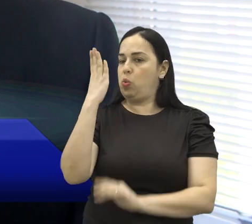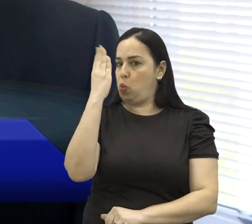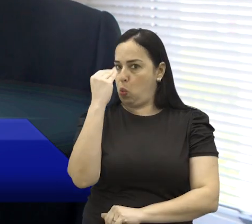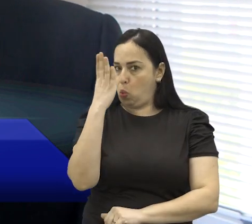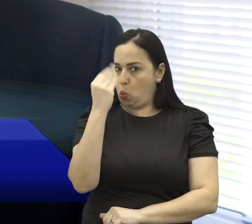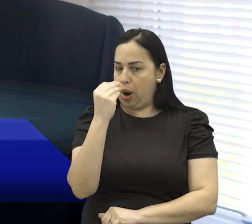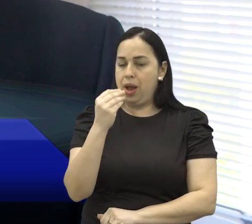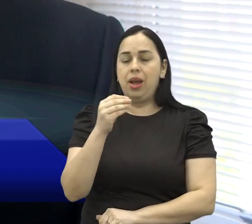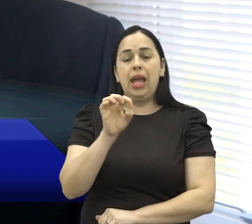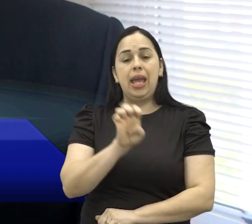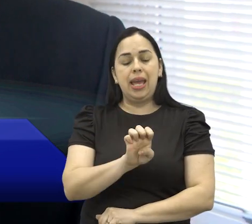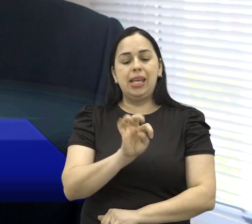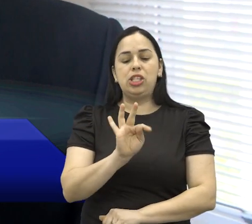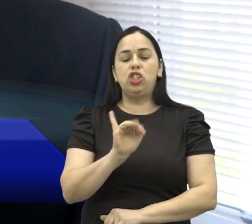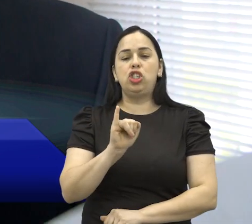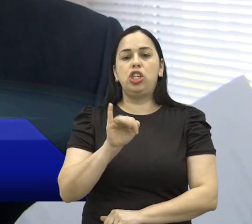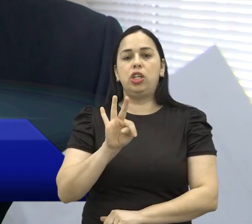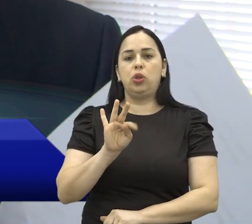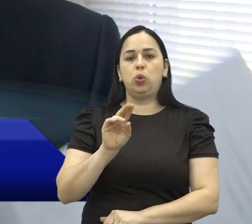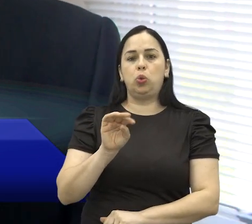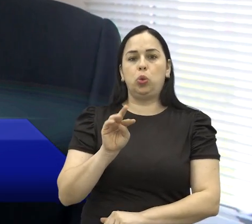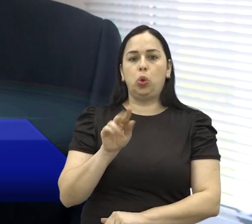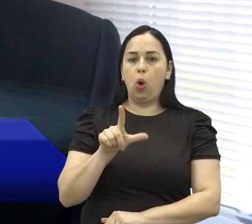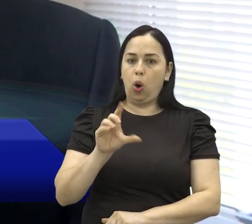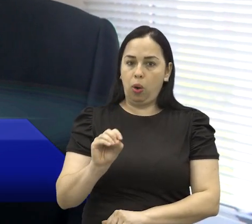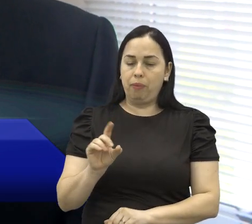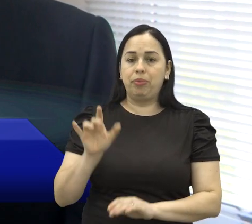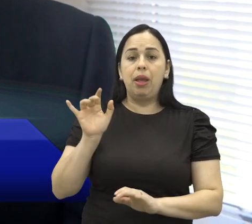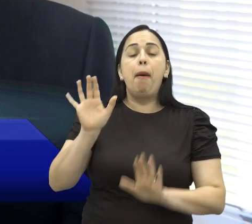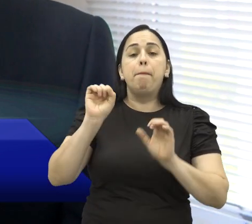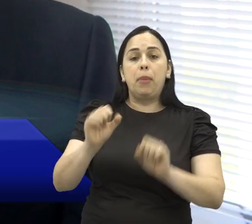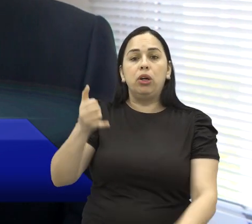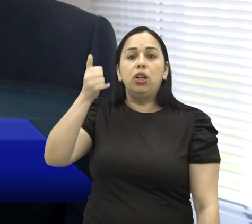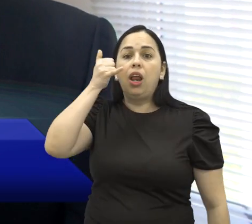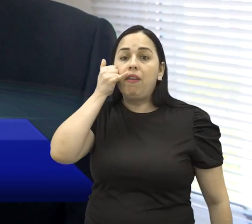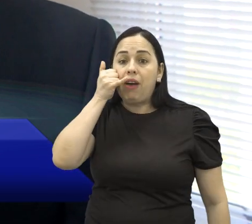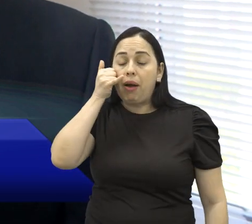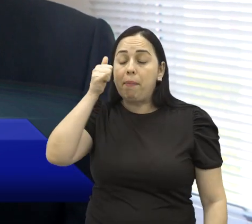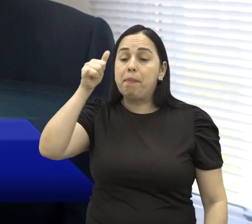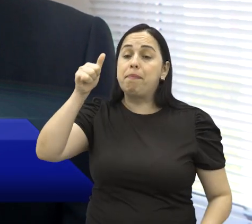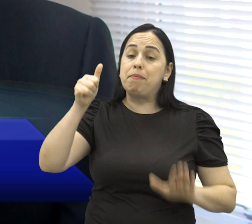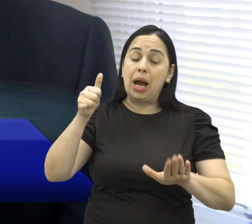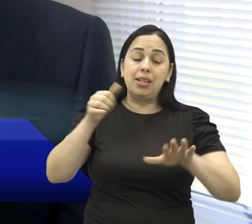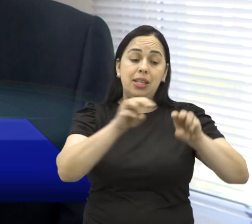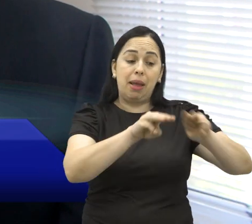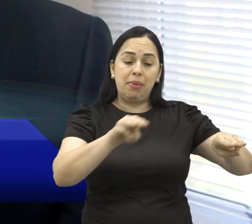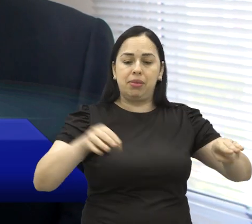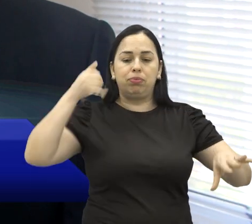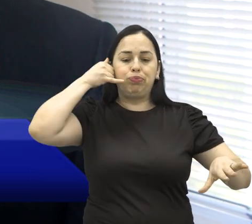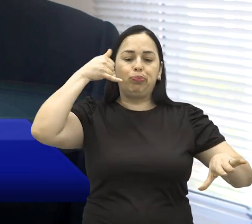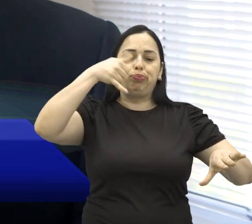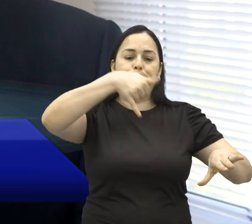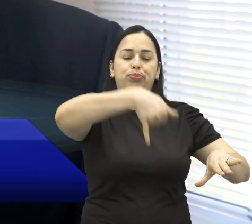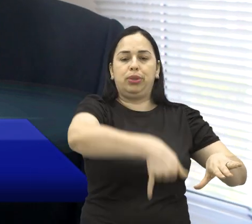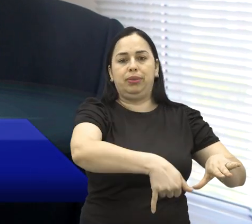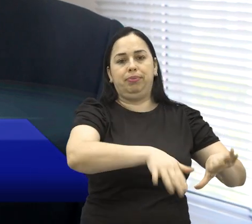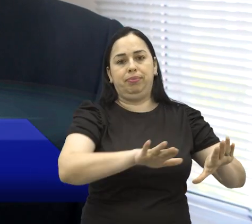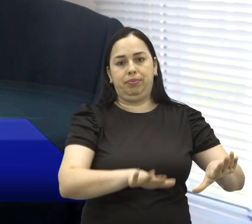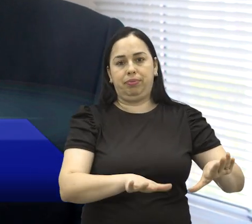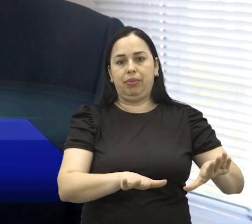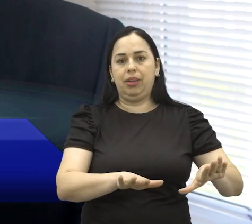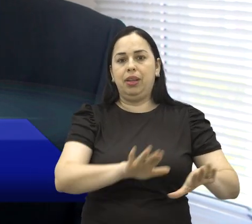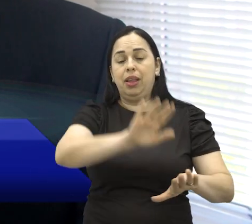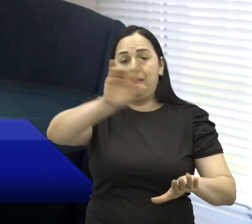ou o e-título. ele pode levar celular, mas vai ficar na bancada com o mesário. Não pode